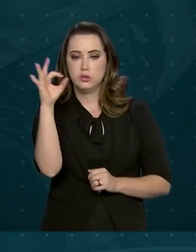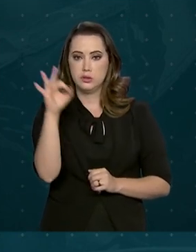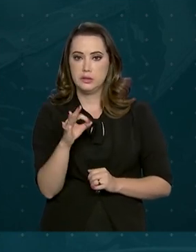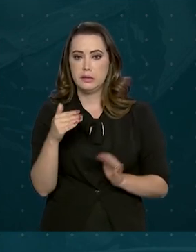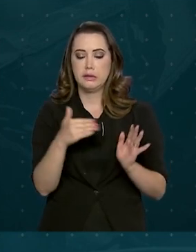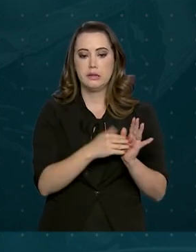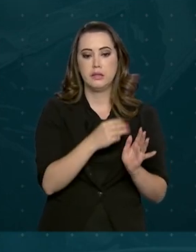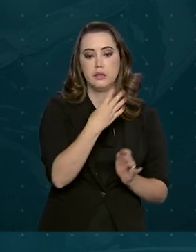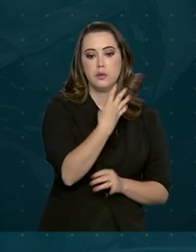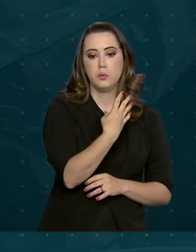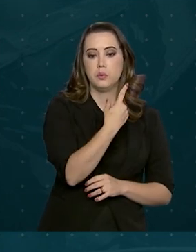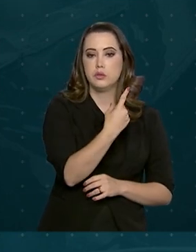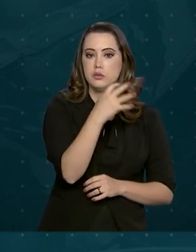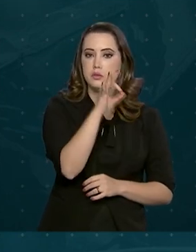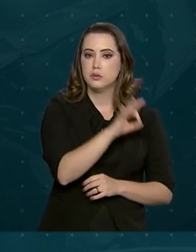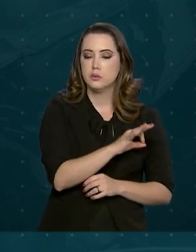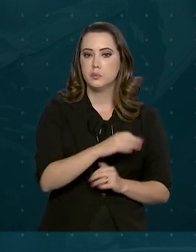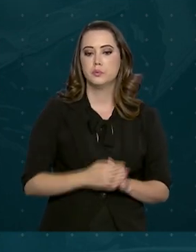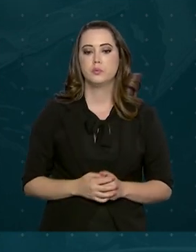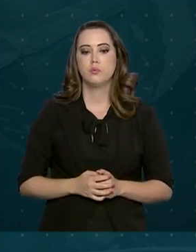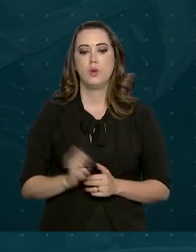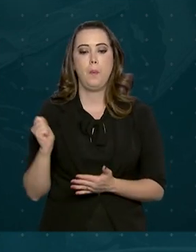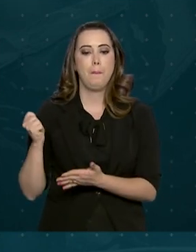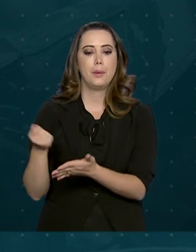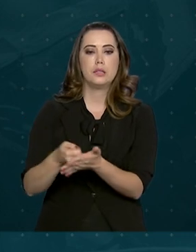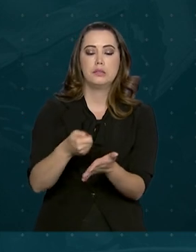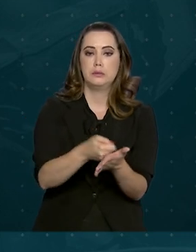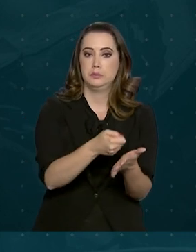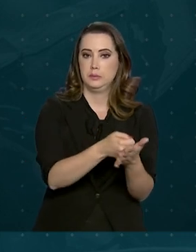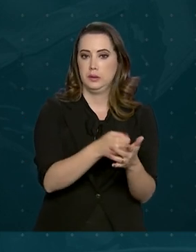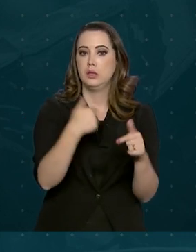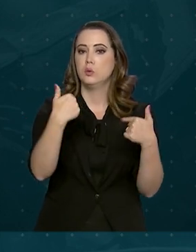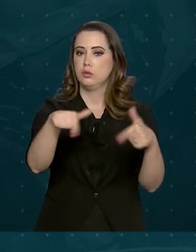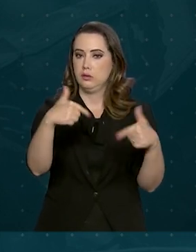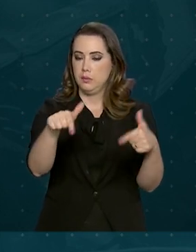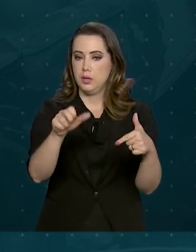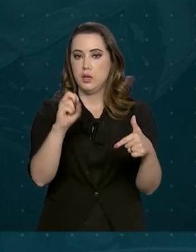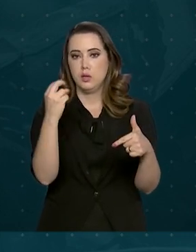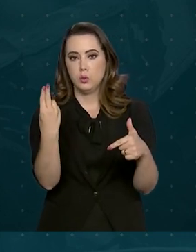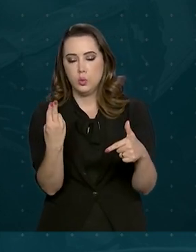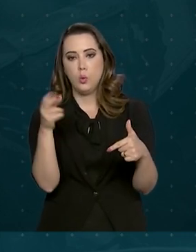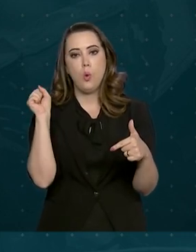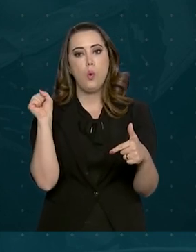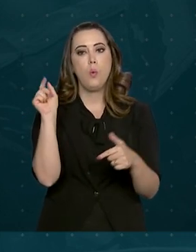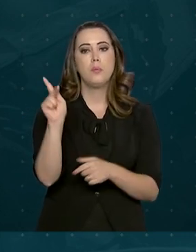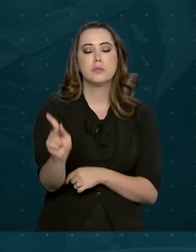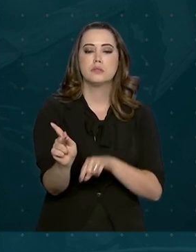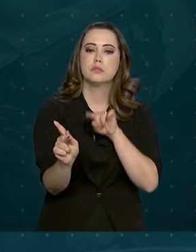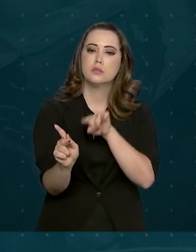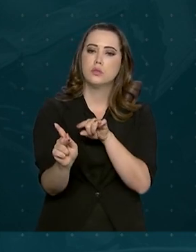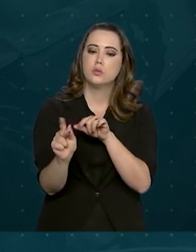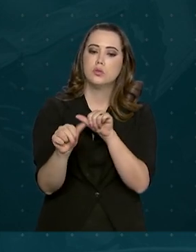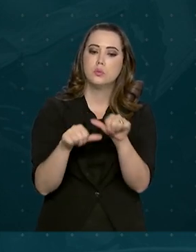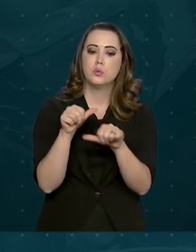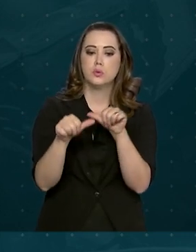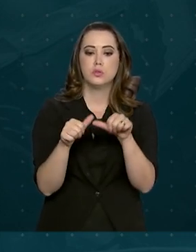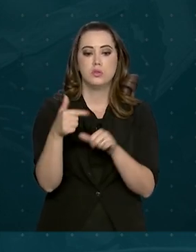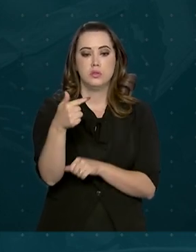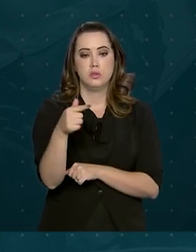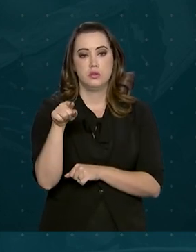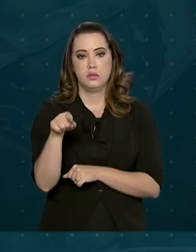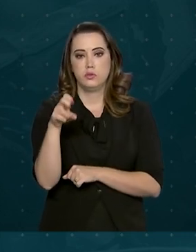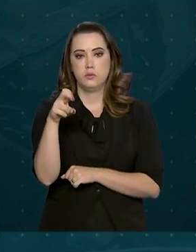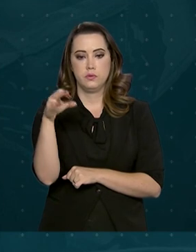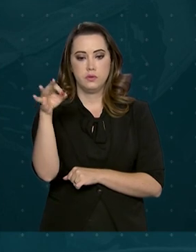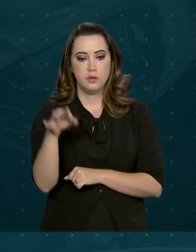41%. A alíquota da contribuição de ativos e inativos para pensões militares passará dos atuais 7